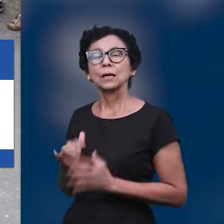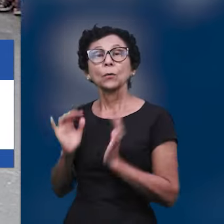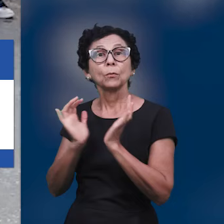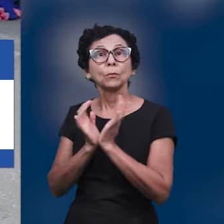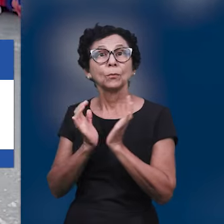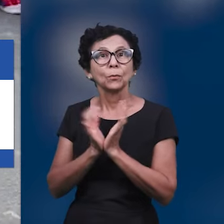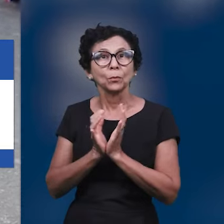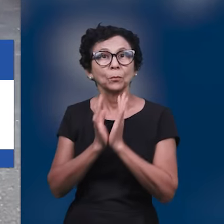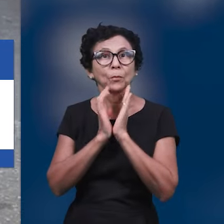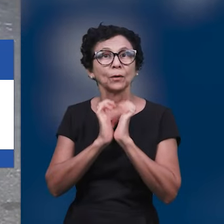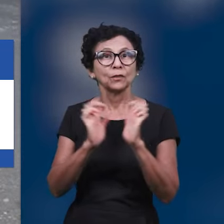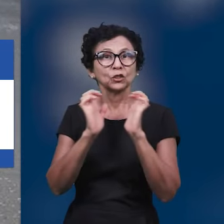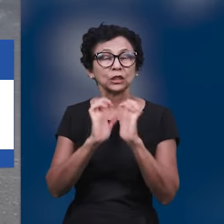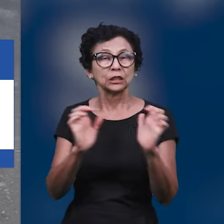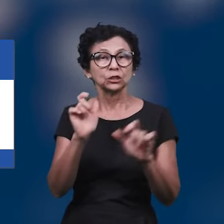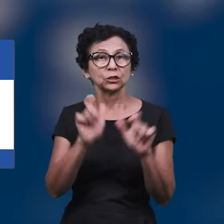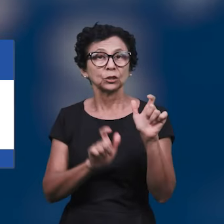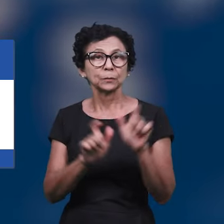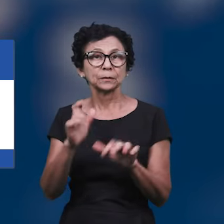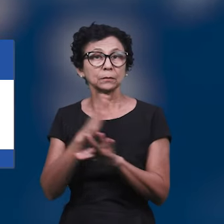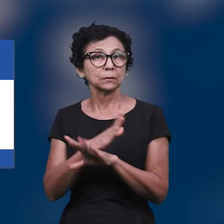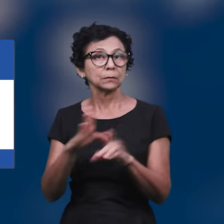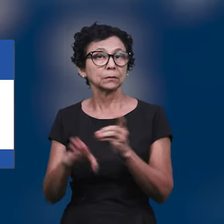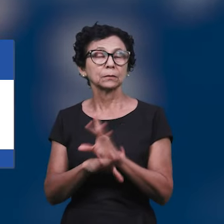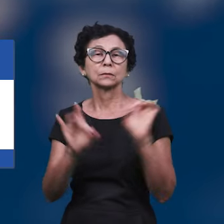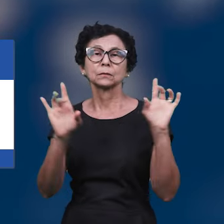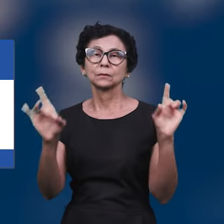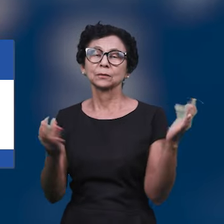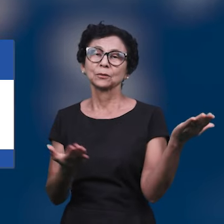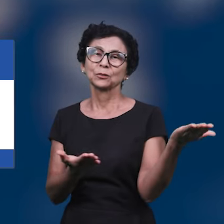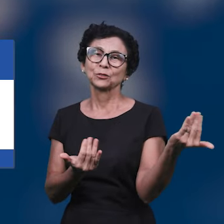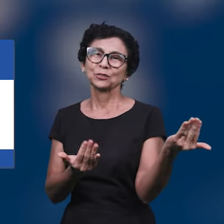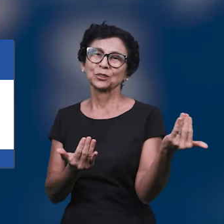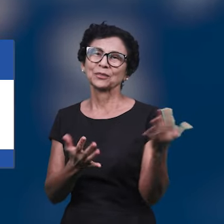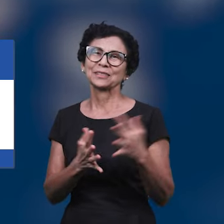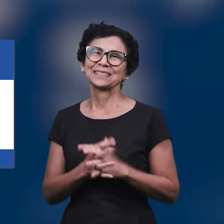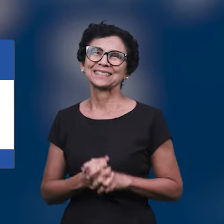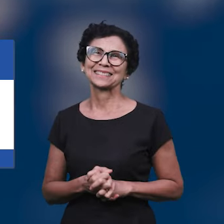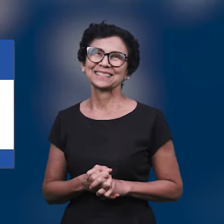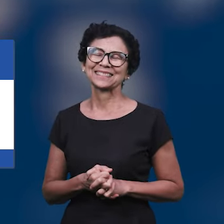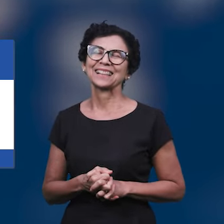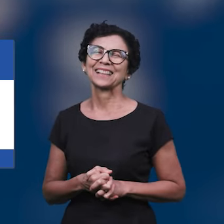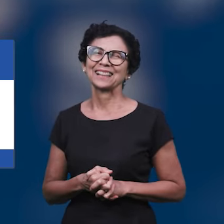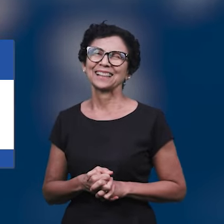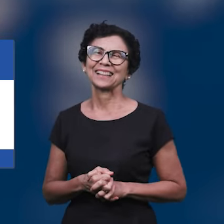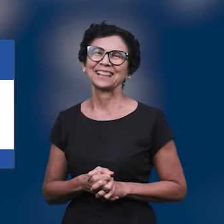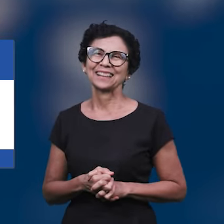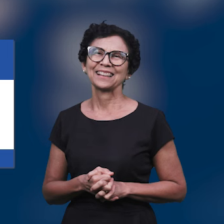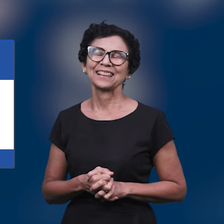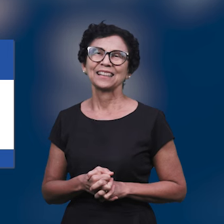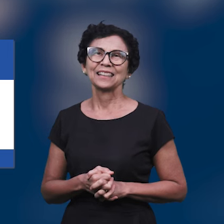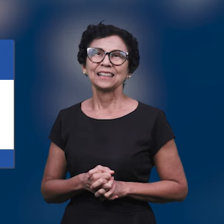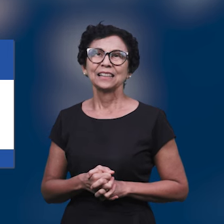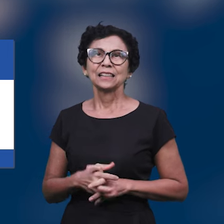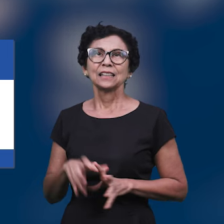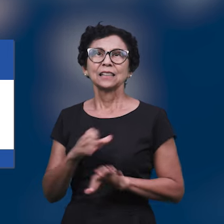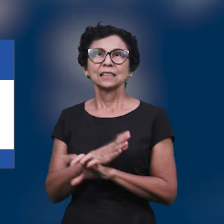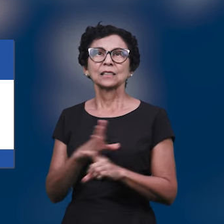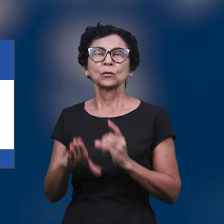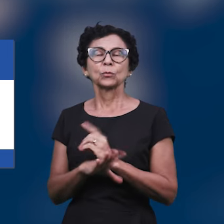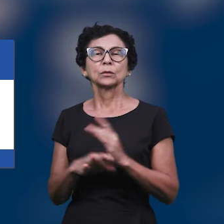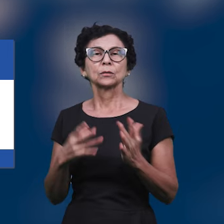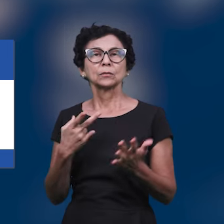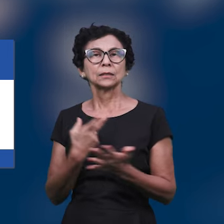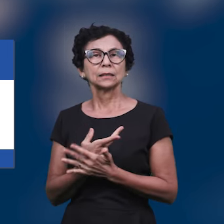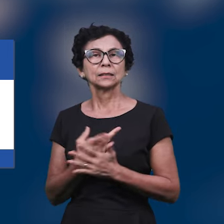evangelística em um culto especial ali com os nossos jovens da região de Itacibá. Este culto foi realizado na igreja